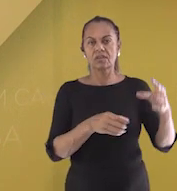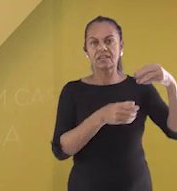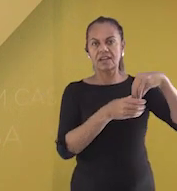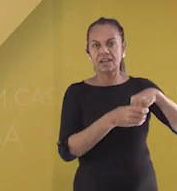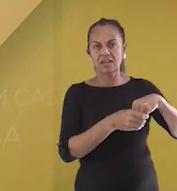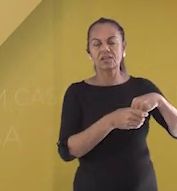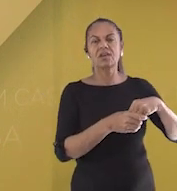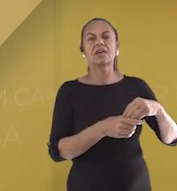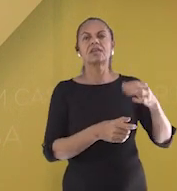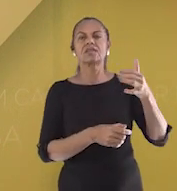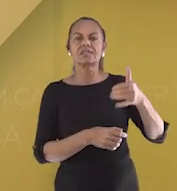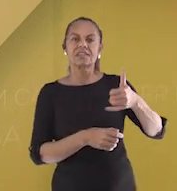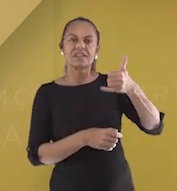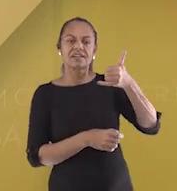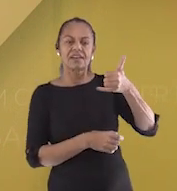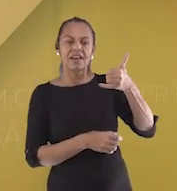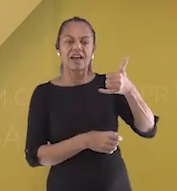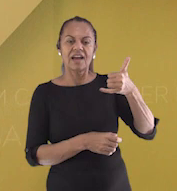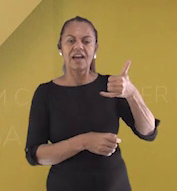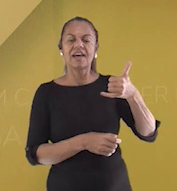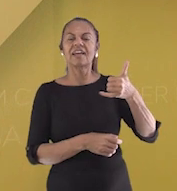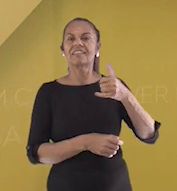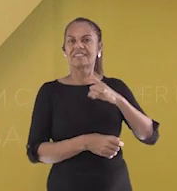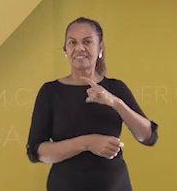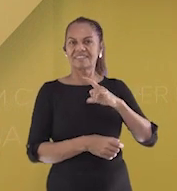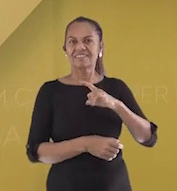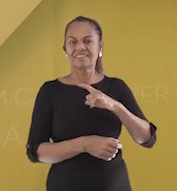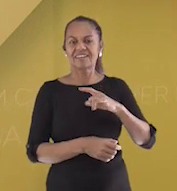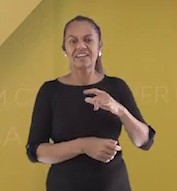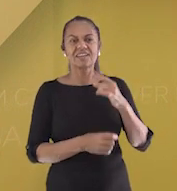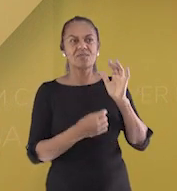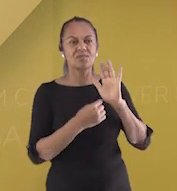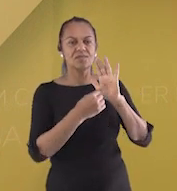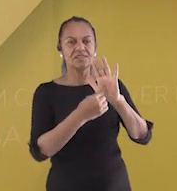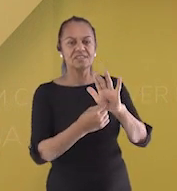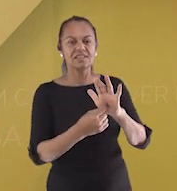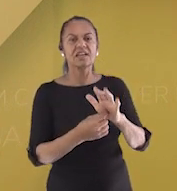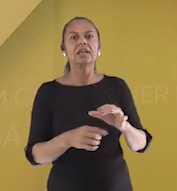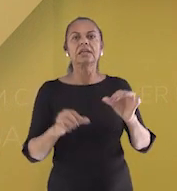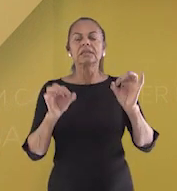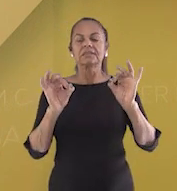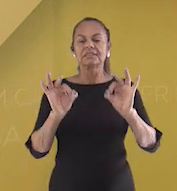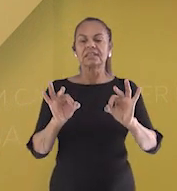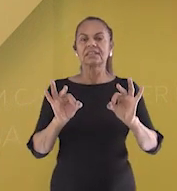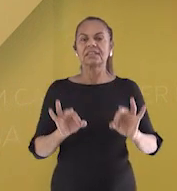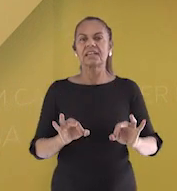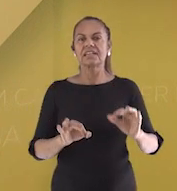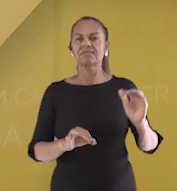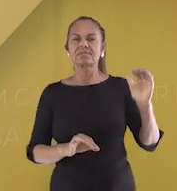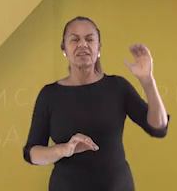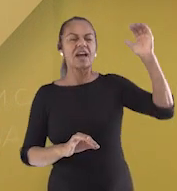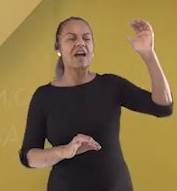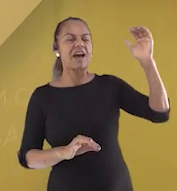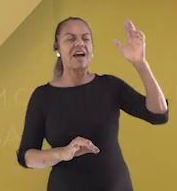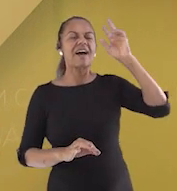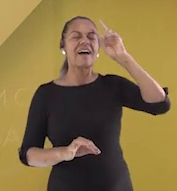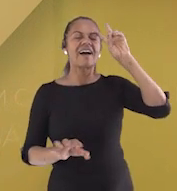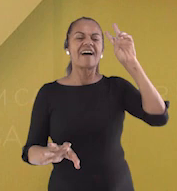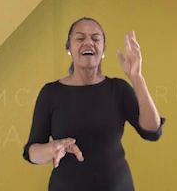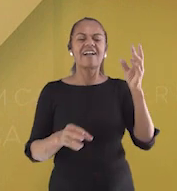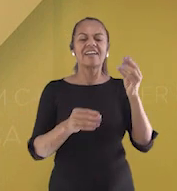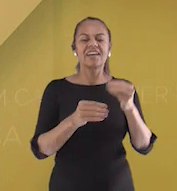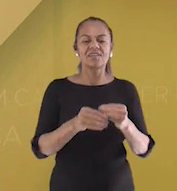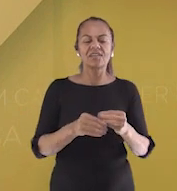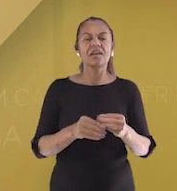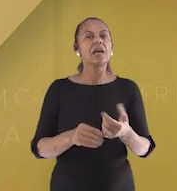jogo vinha no celular da Nokia, como esse aqui. Com certeza, muitos adultos aí devem lembrar. Eu mesma